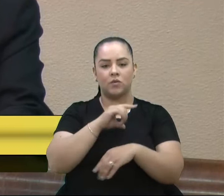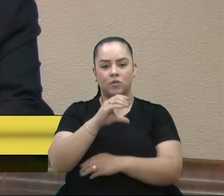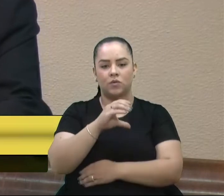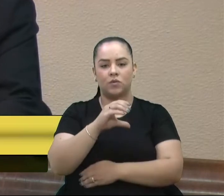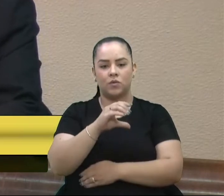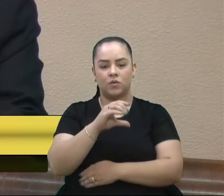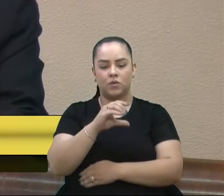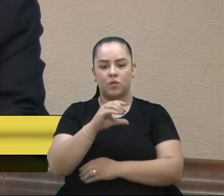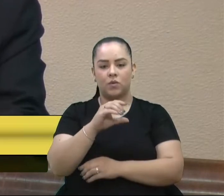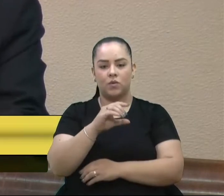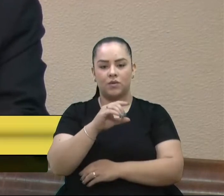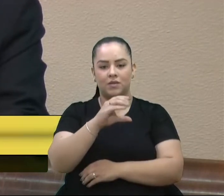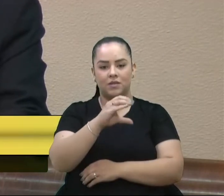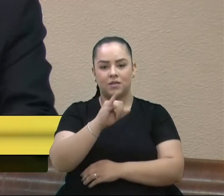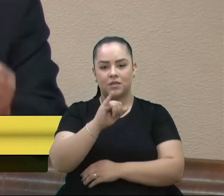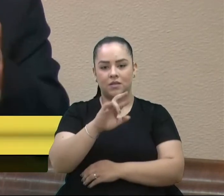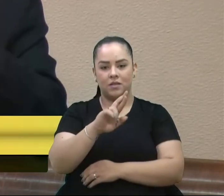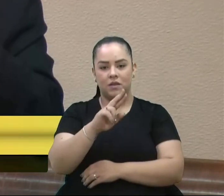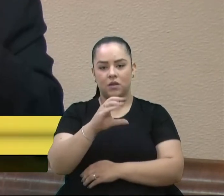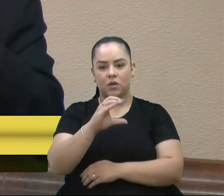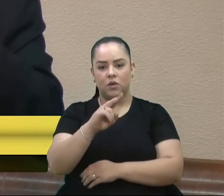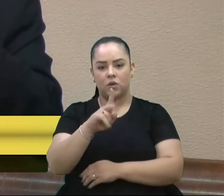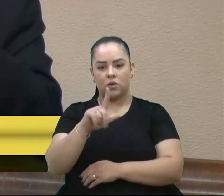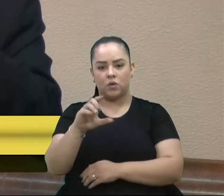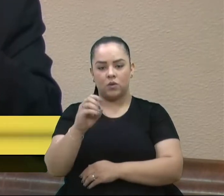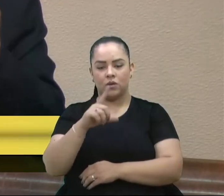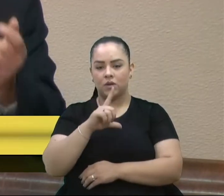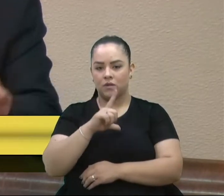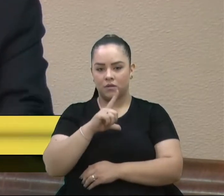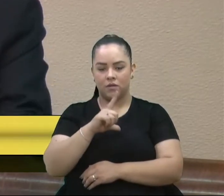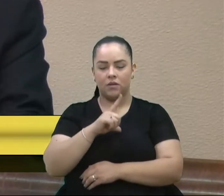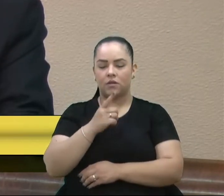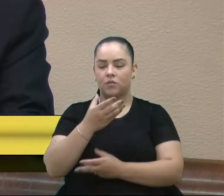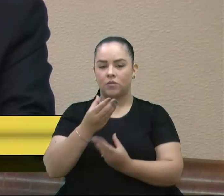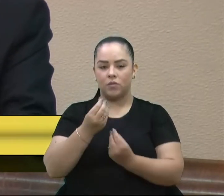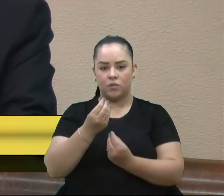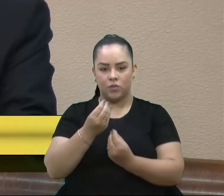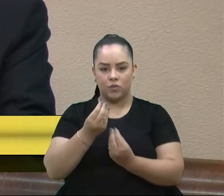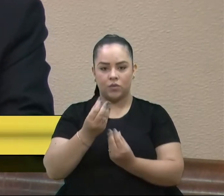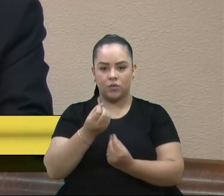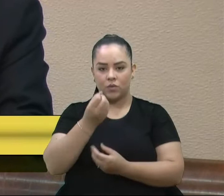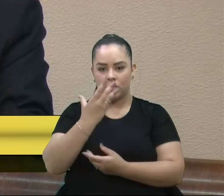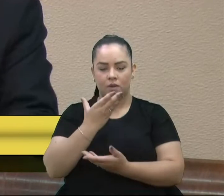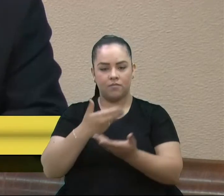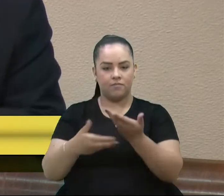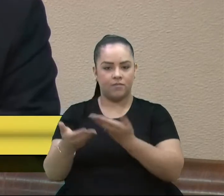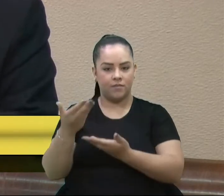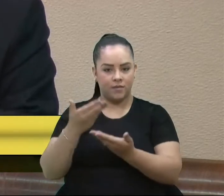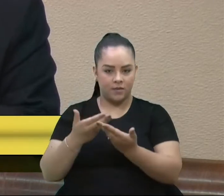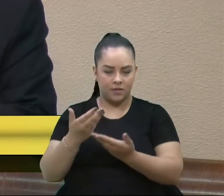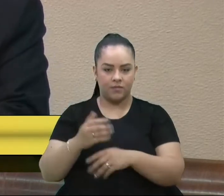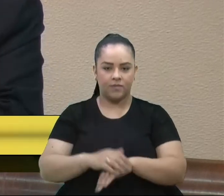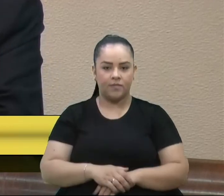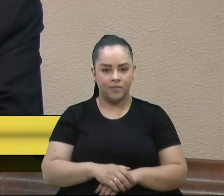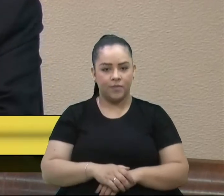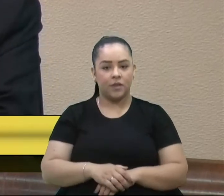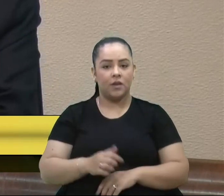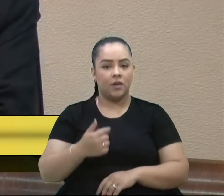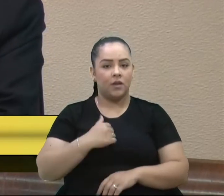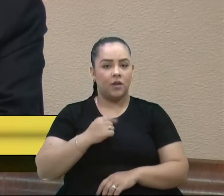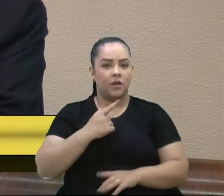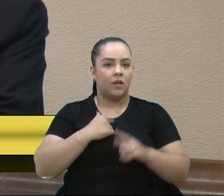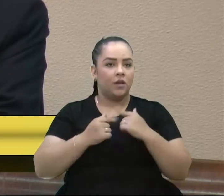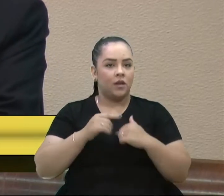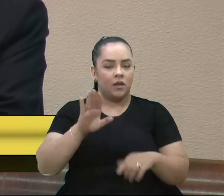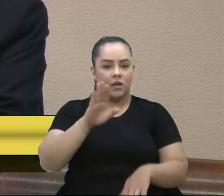equipe, aonde eu fui tratado e fui bem assistido. Gostaria também, rapidamente,